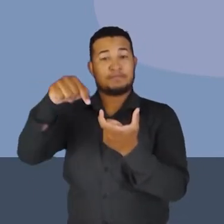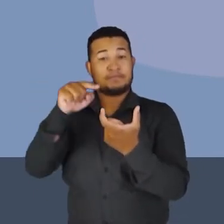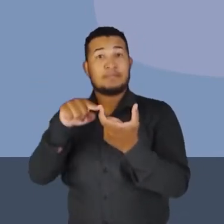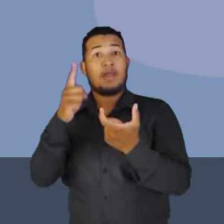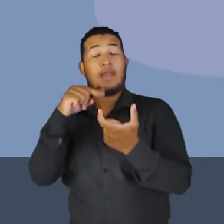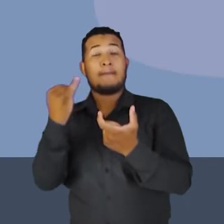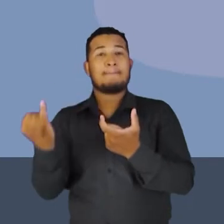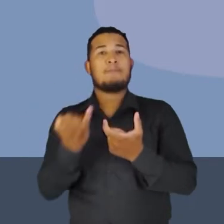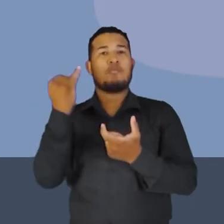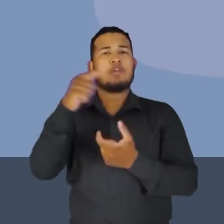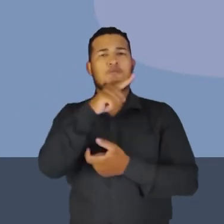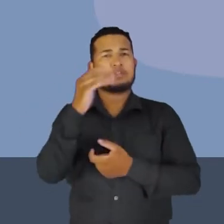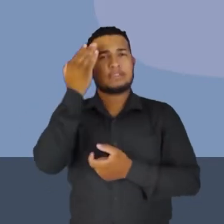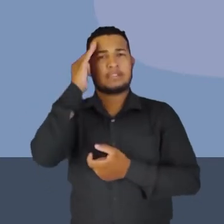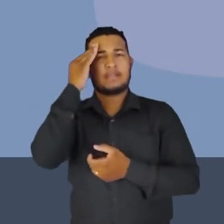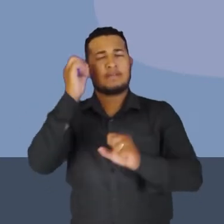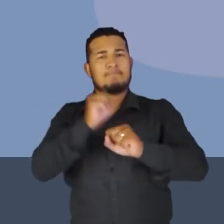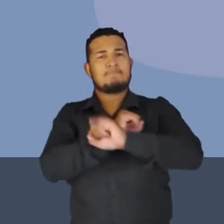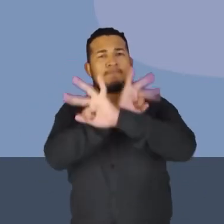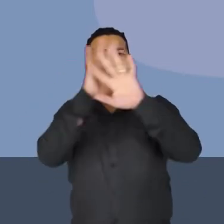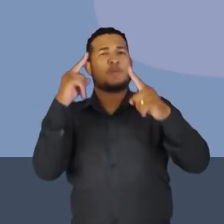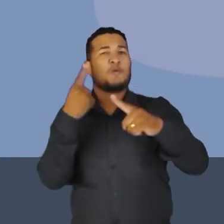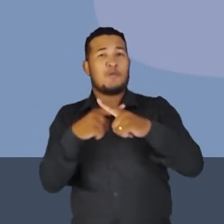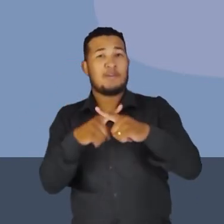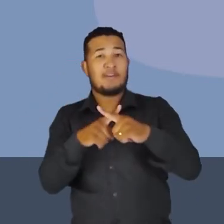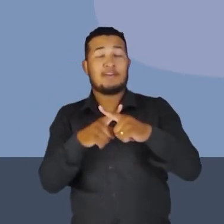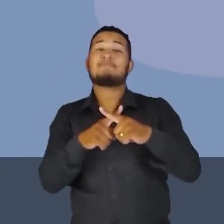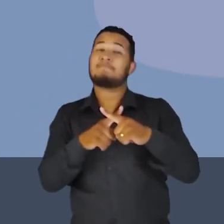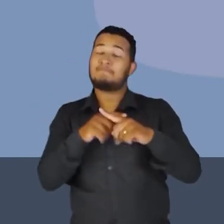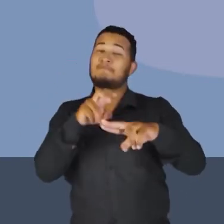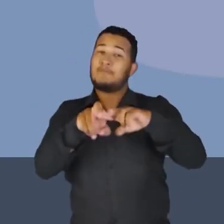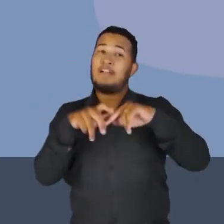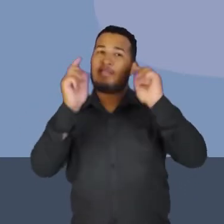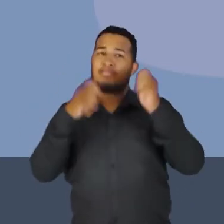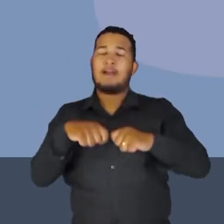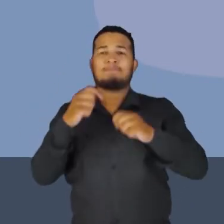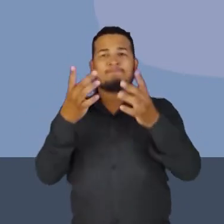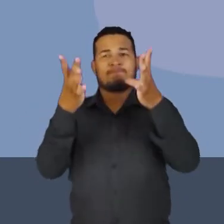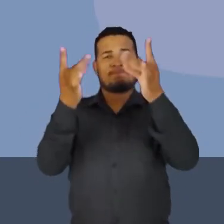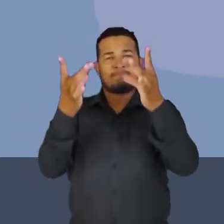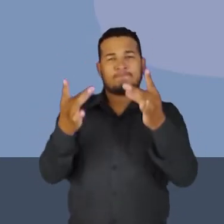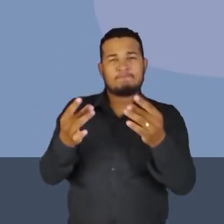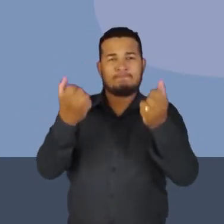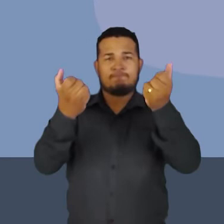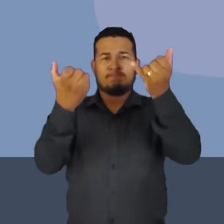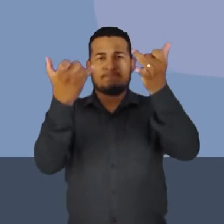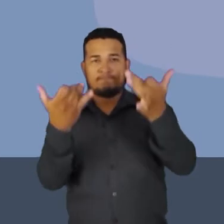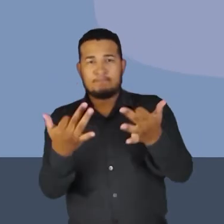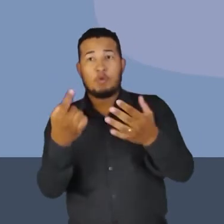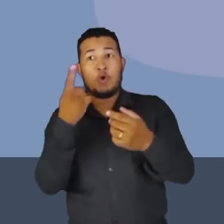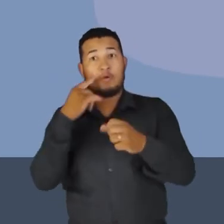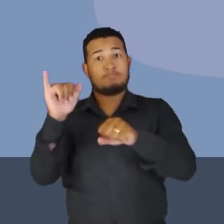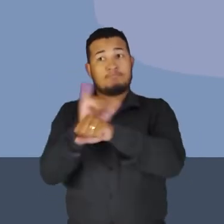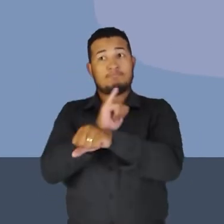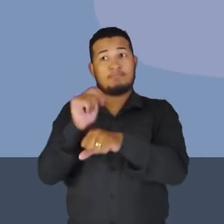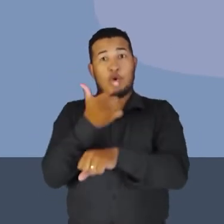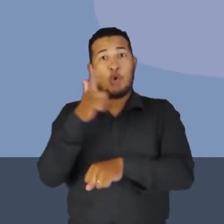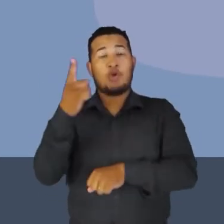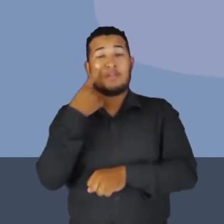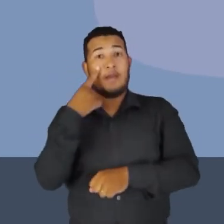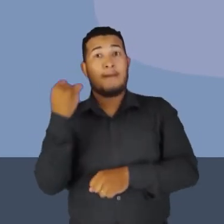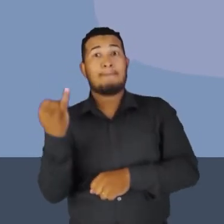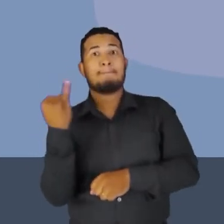você entenda, porque é através dela que nós vamos conseguir definir um outro elemento importante,